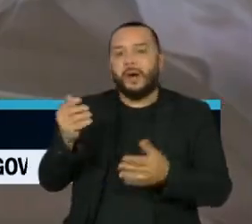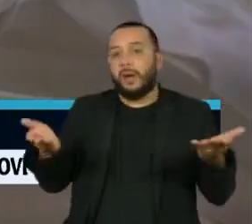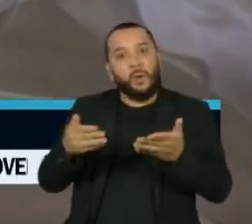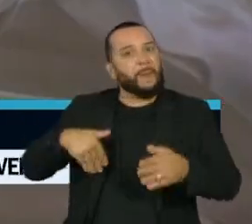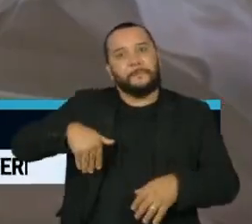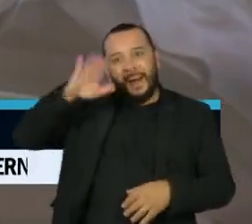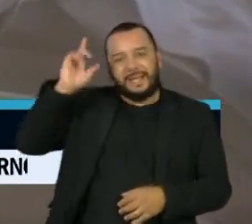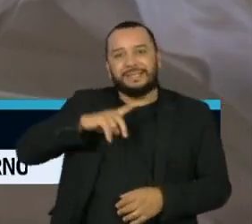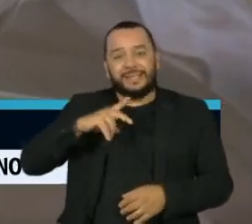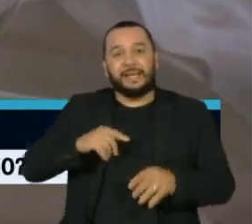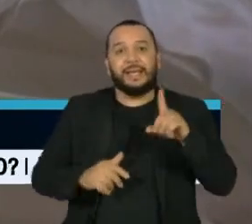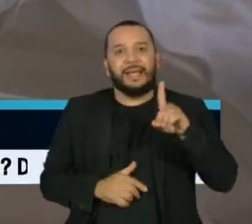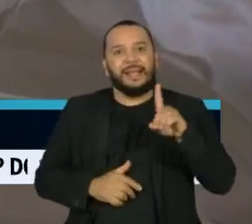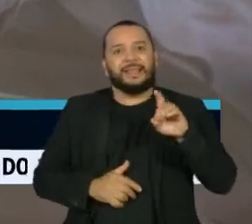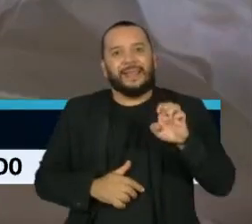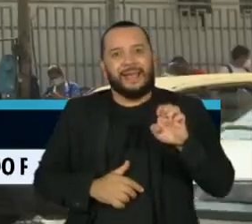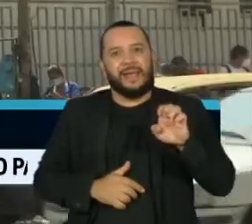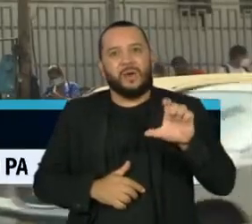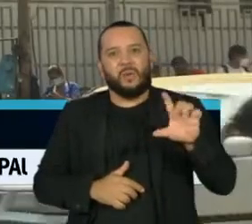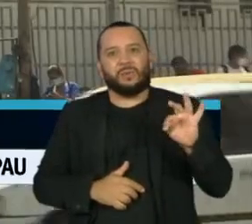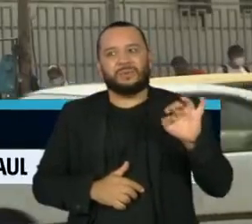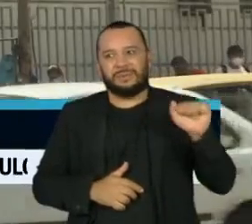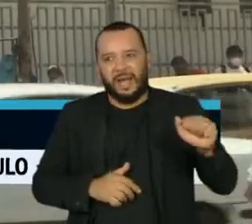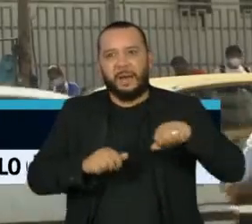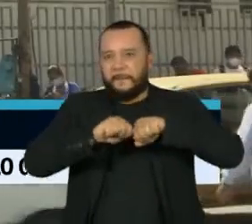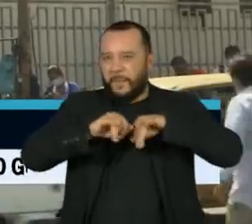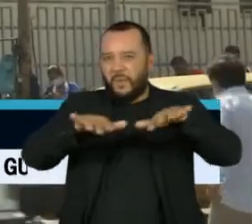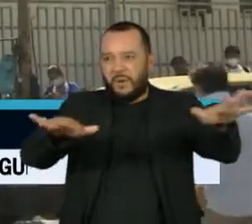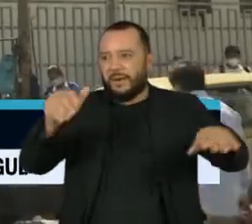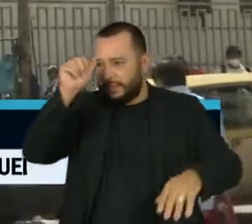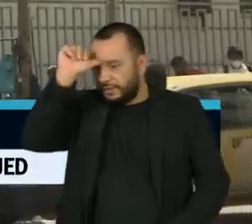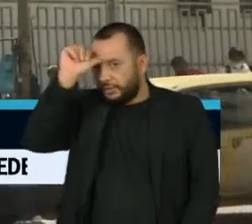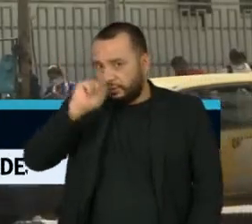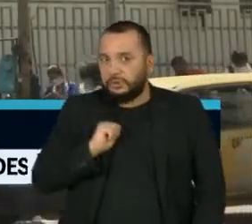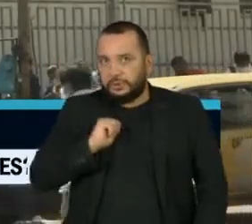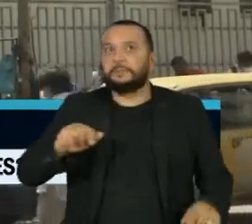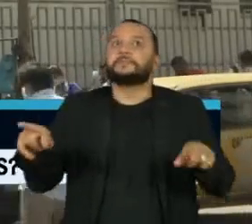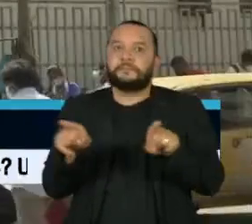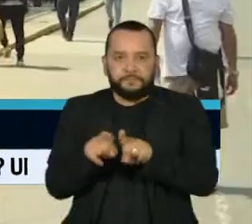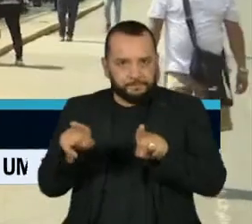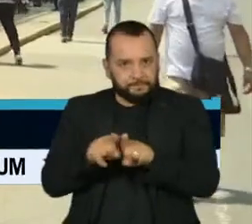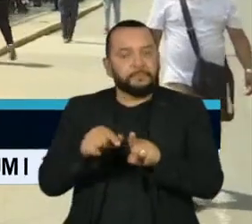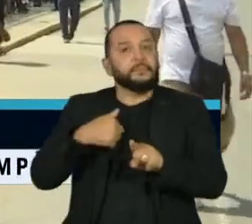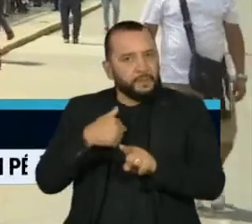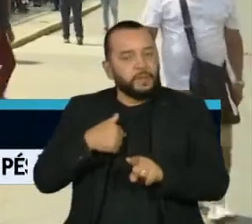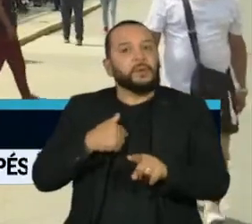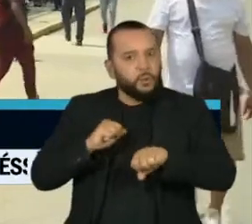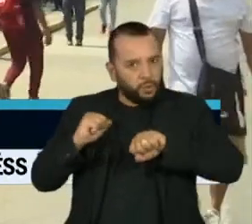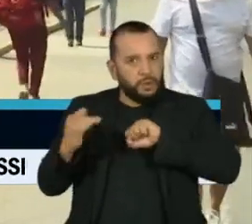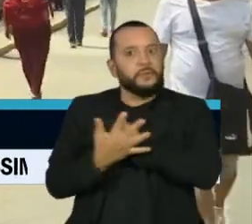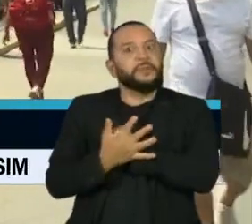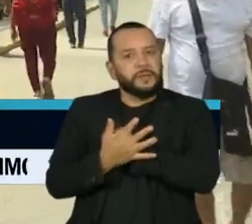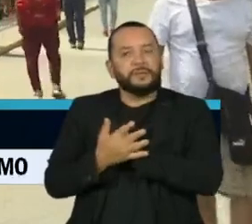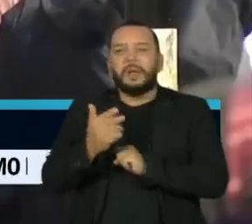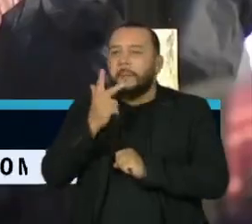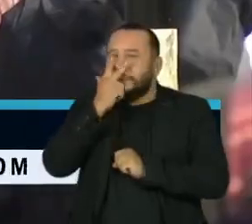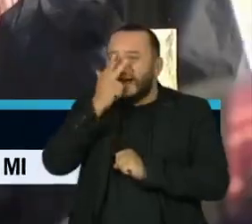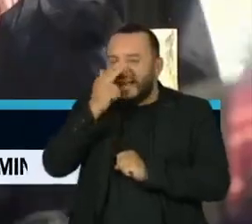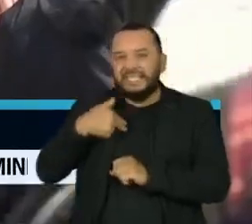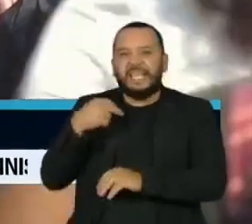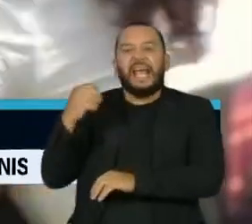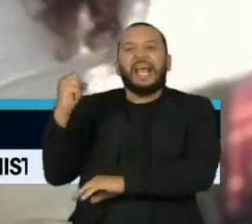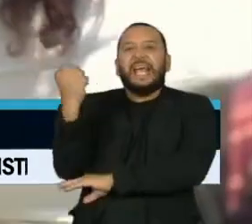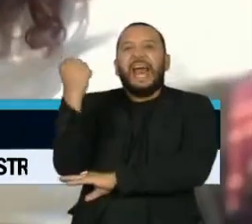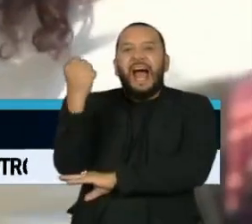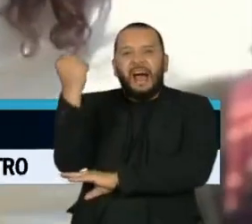quando a Delta provocou caos na Índia. A Organização Mundial da Saúde alertou que a variante pode parecer menos severa em quem